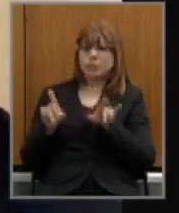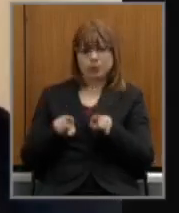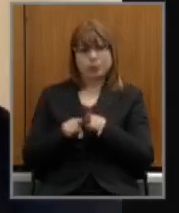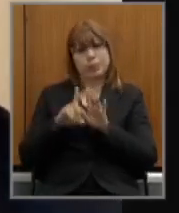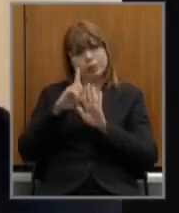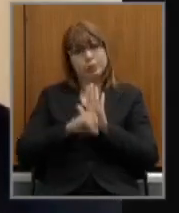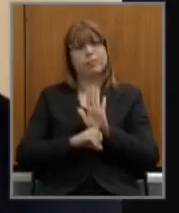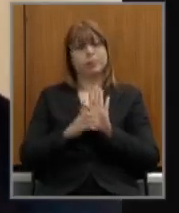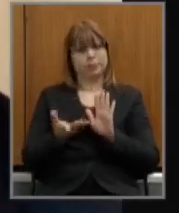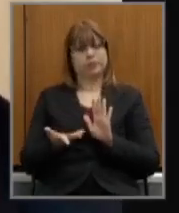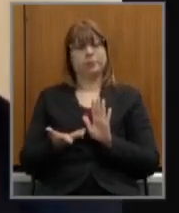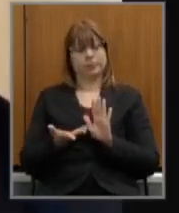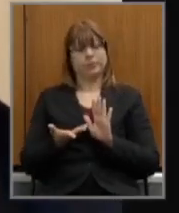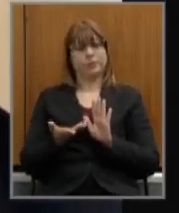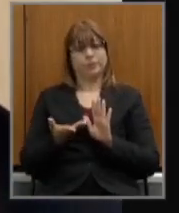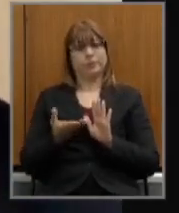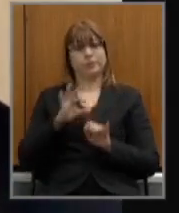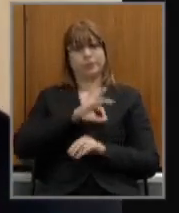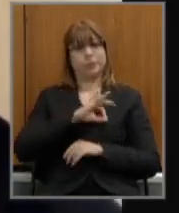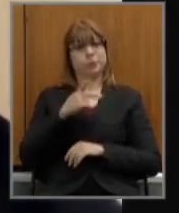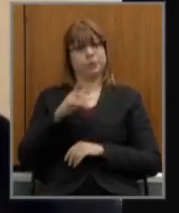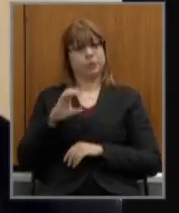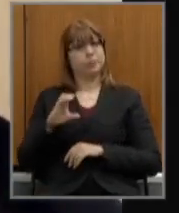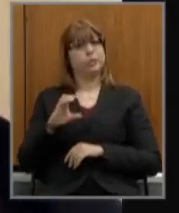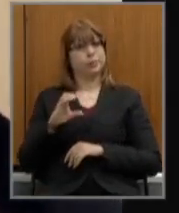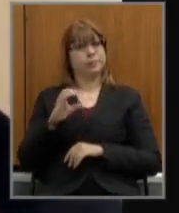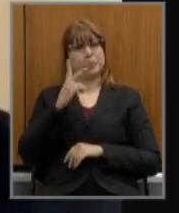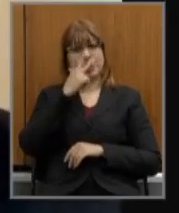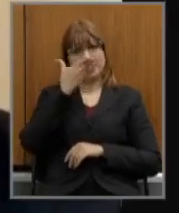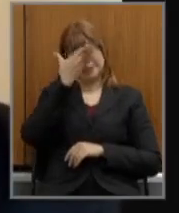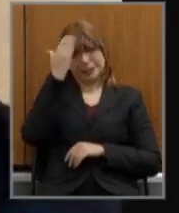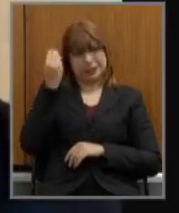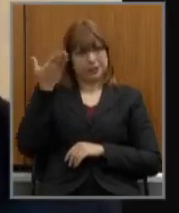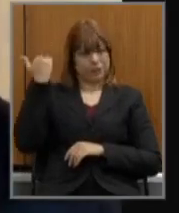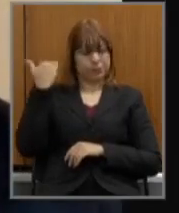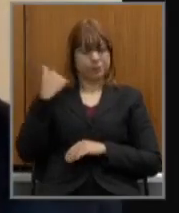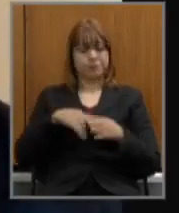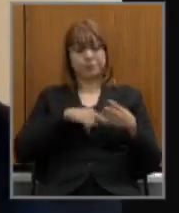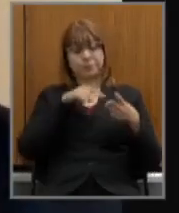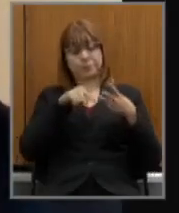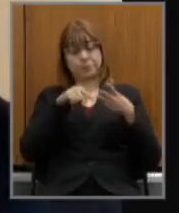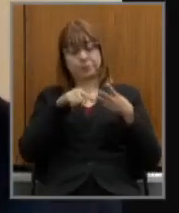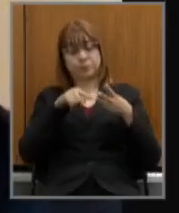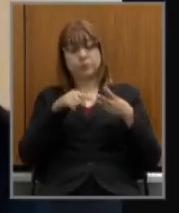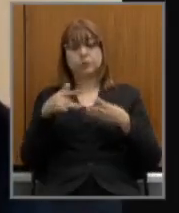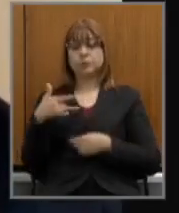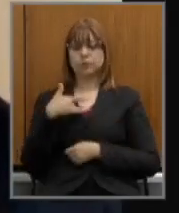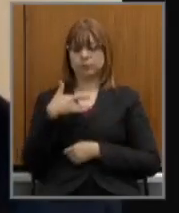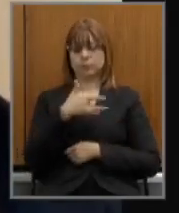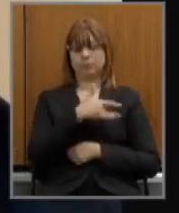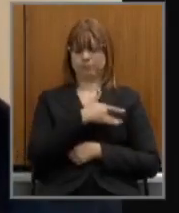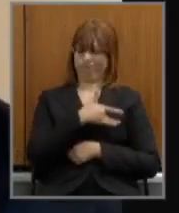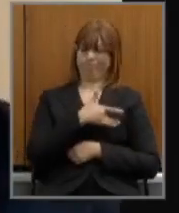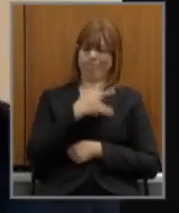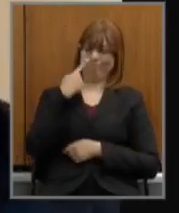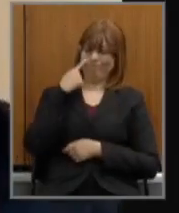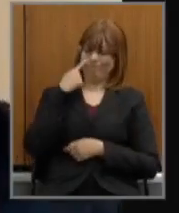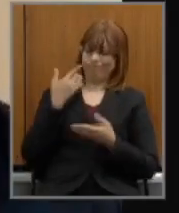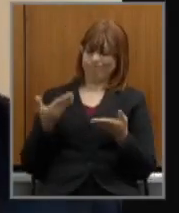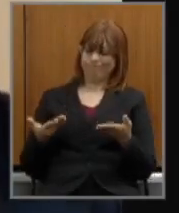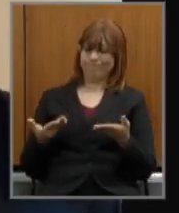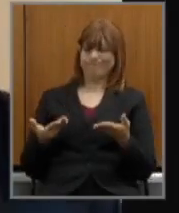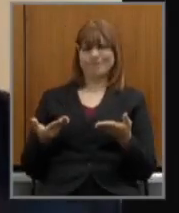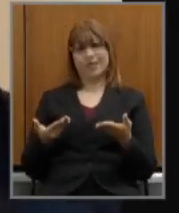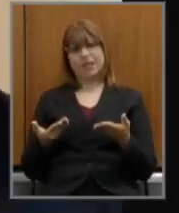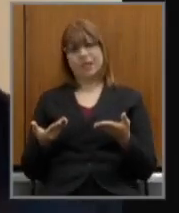um pouco esquecidos nos últimos governos terceiro ponto é a questão da saúde olha bem nós estamos vivendo aí